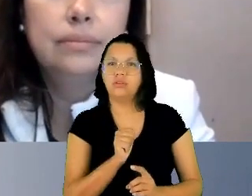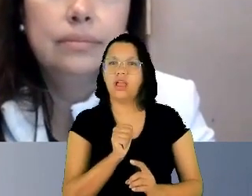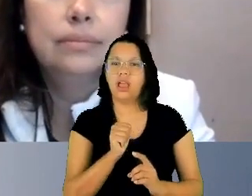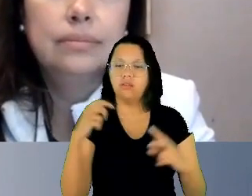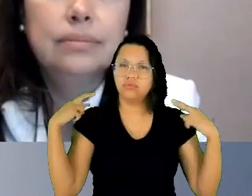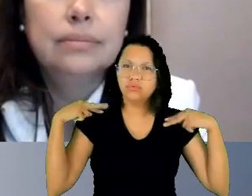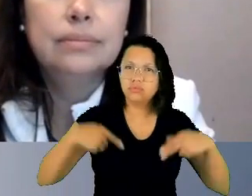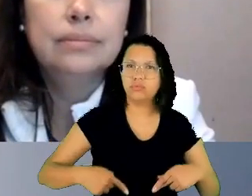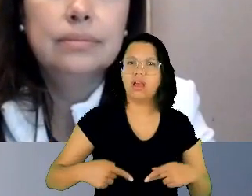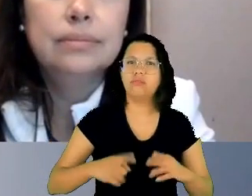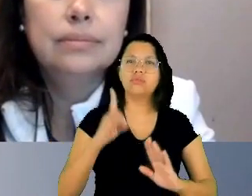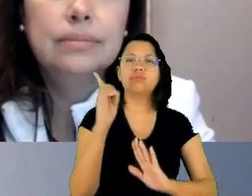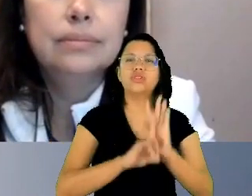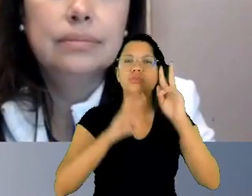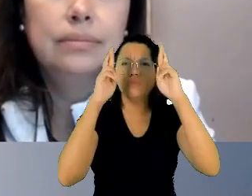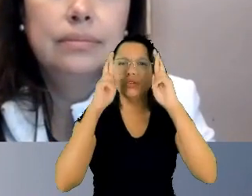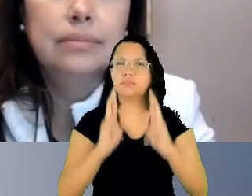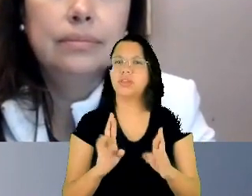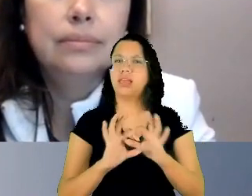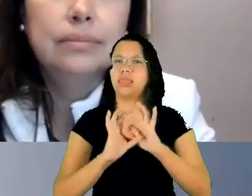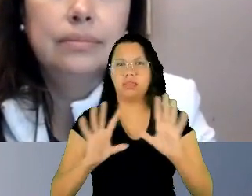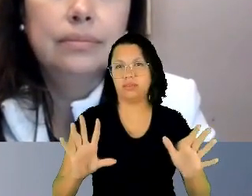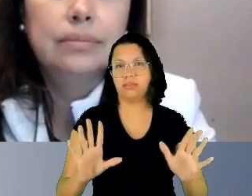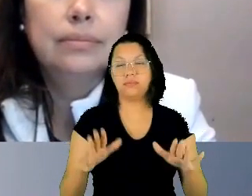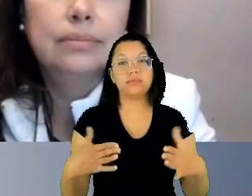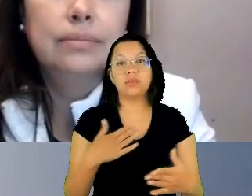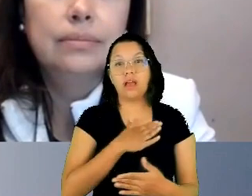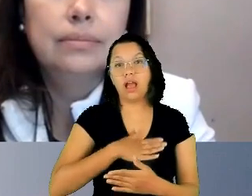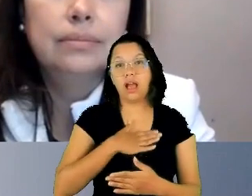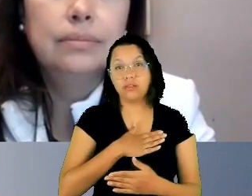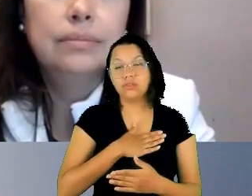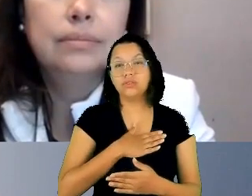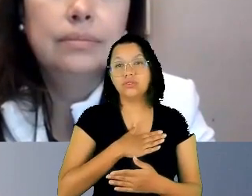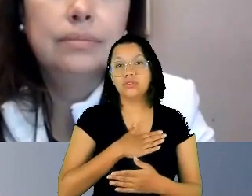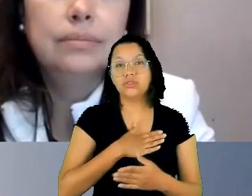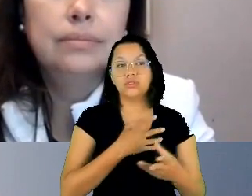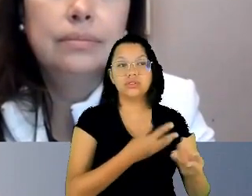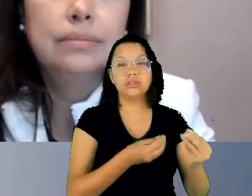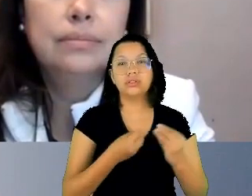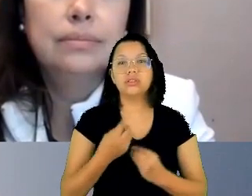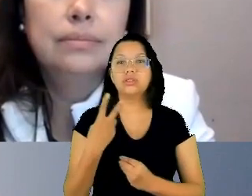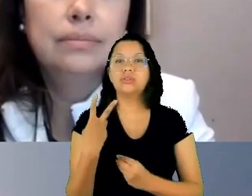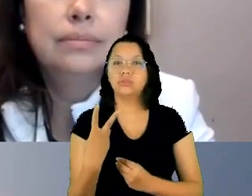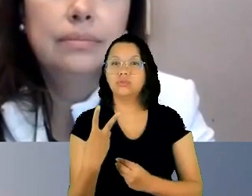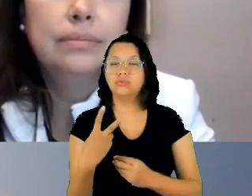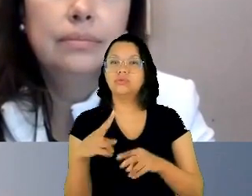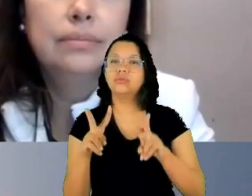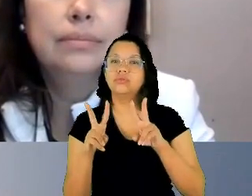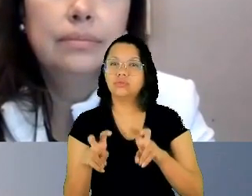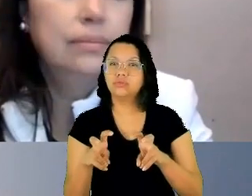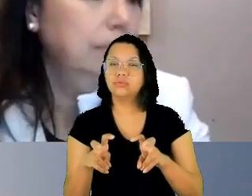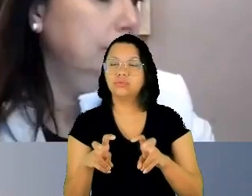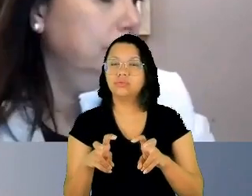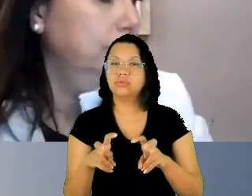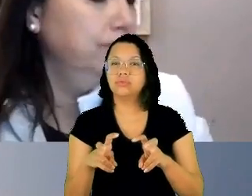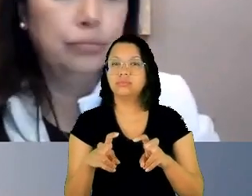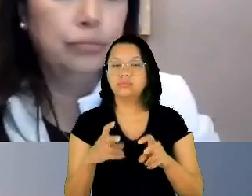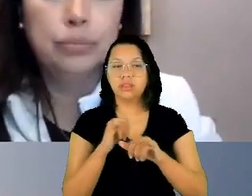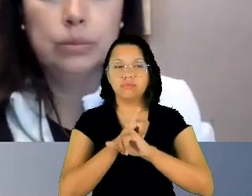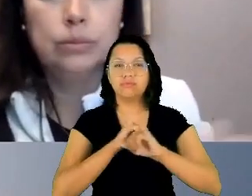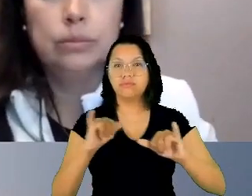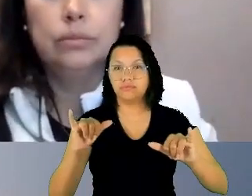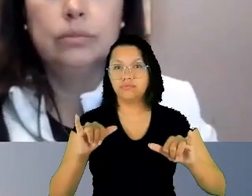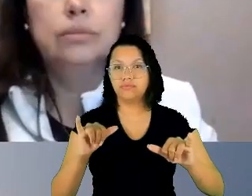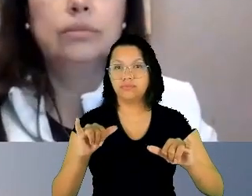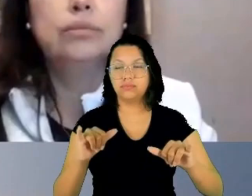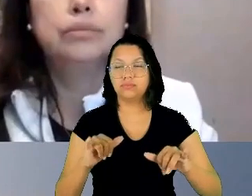Então, gostaria de trazer duas questões para compartilhar reflexões acerca da proteção de direitos humanos